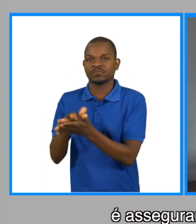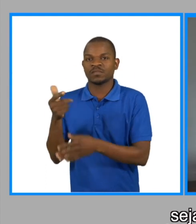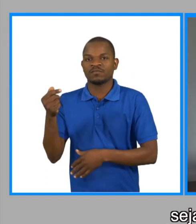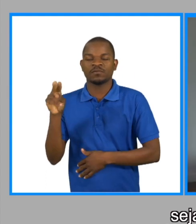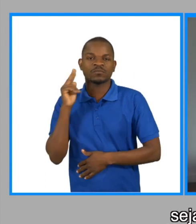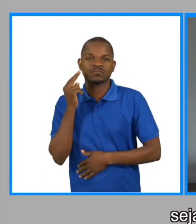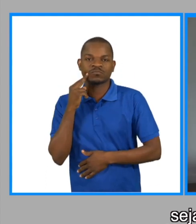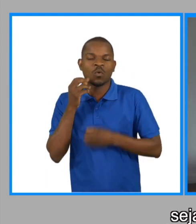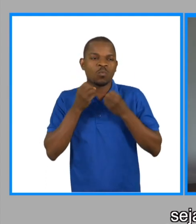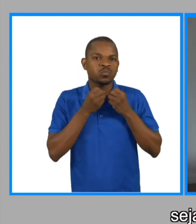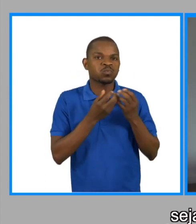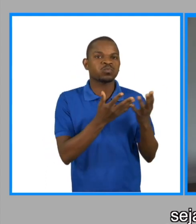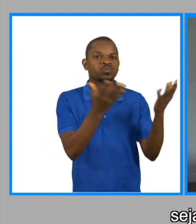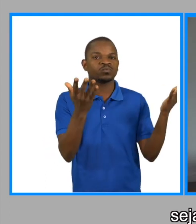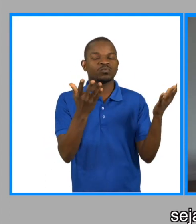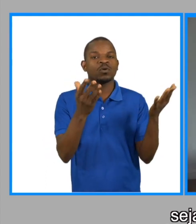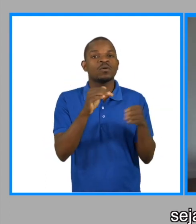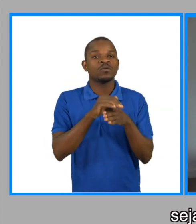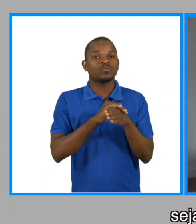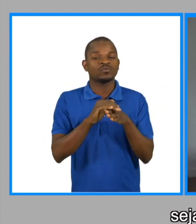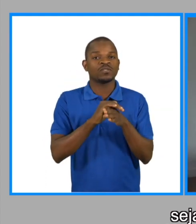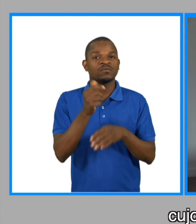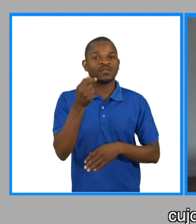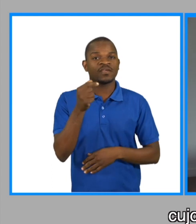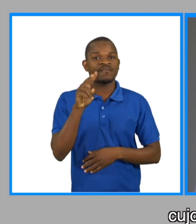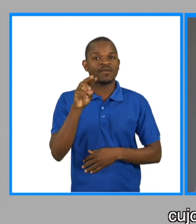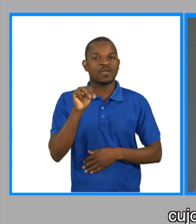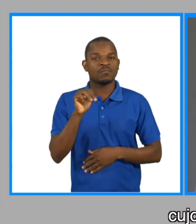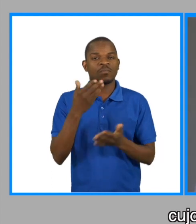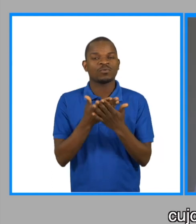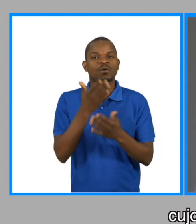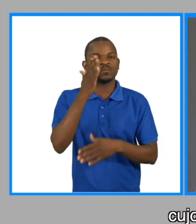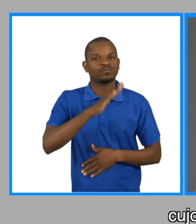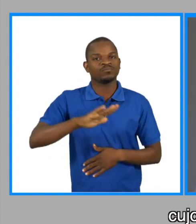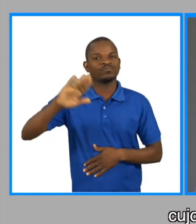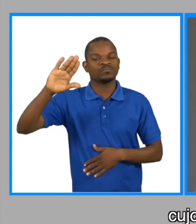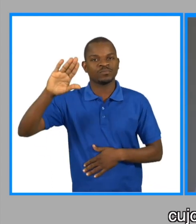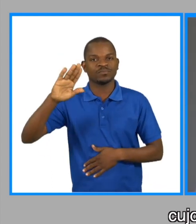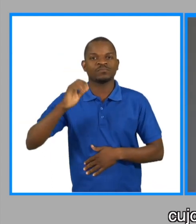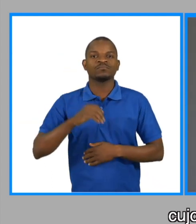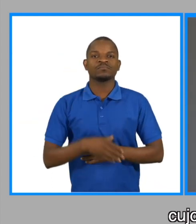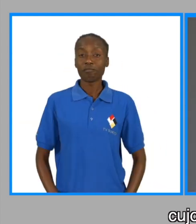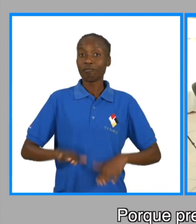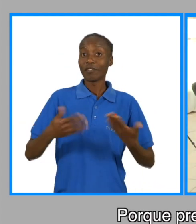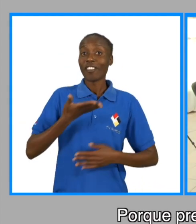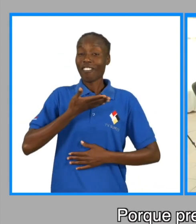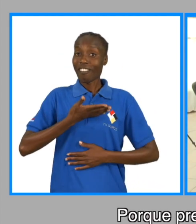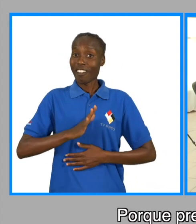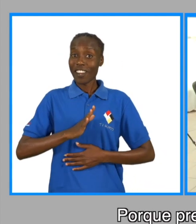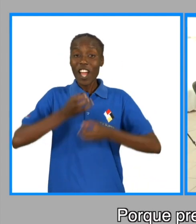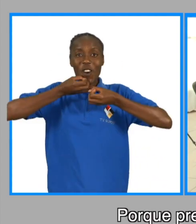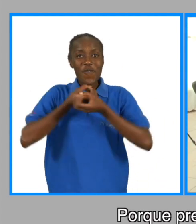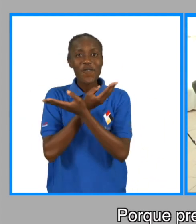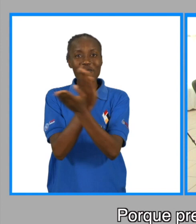televisão seja massificada através de um órgão de informação cujos canais de difusão se estendem a todo o país. Porque